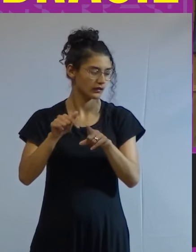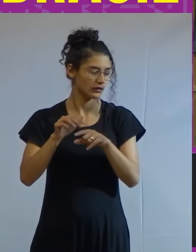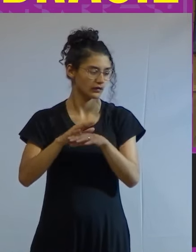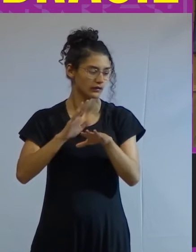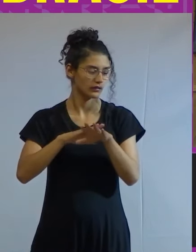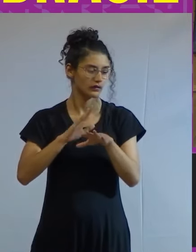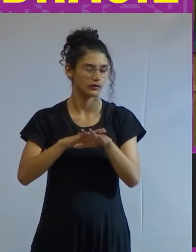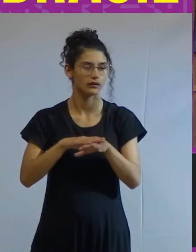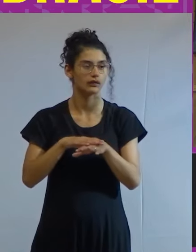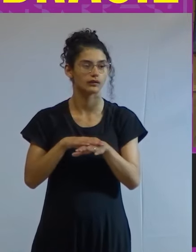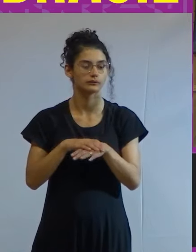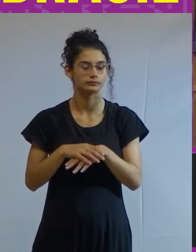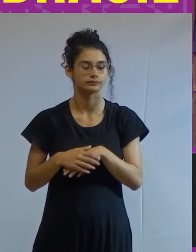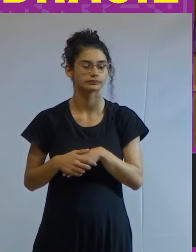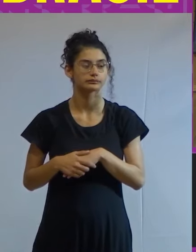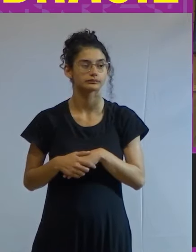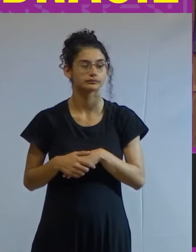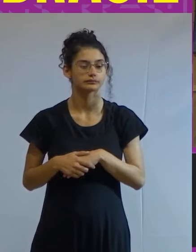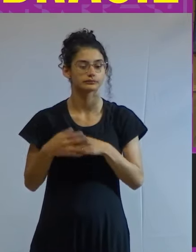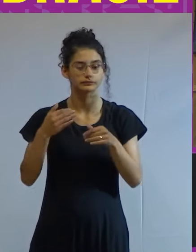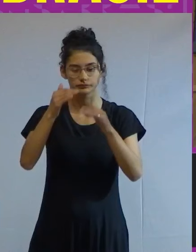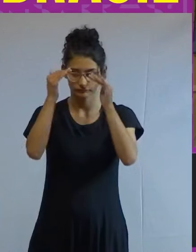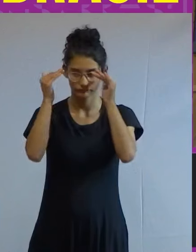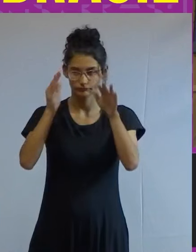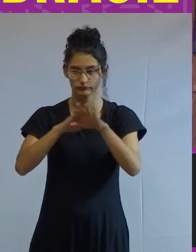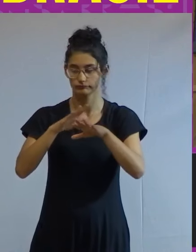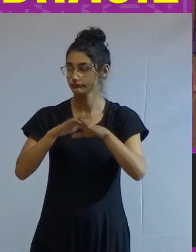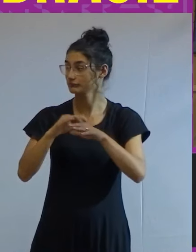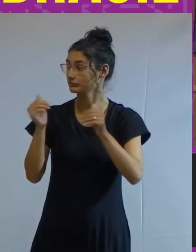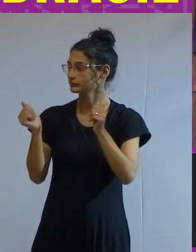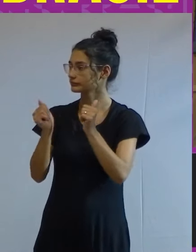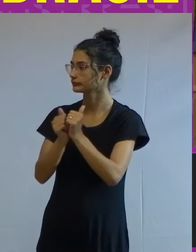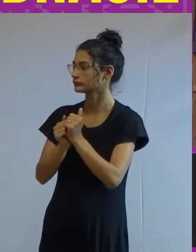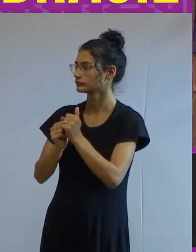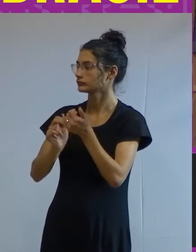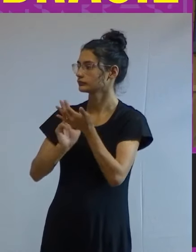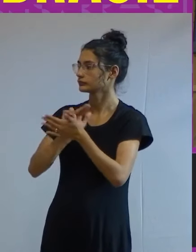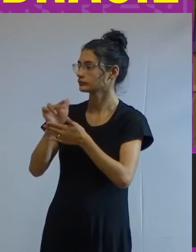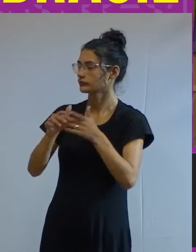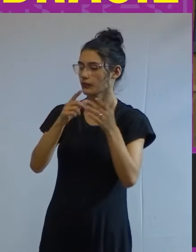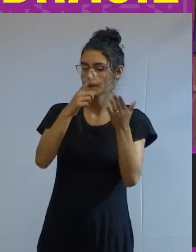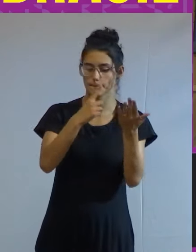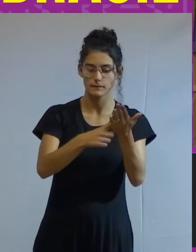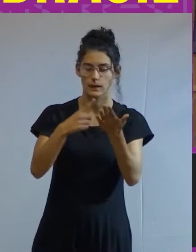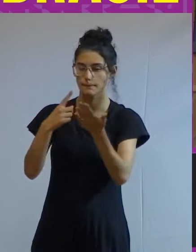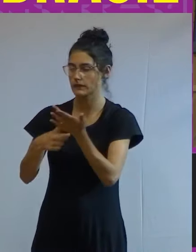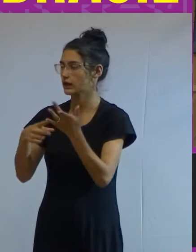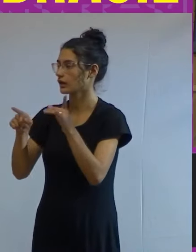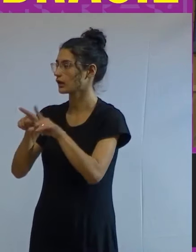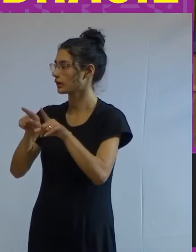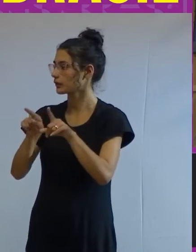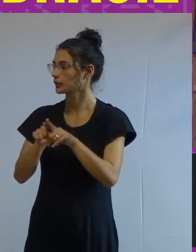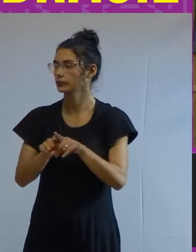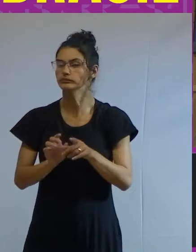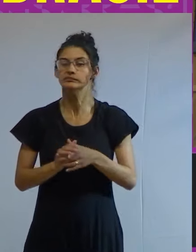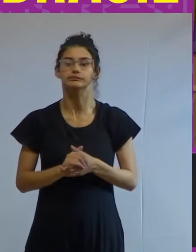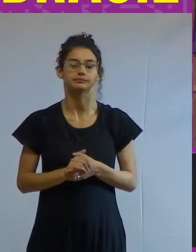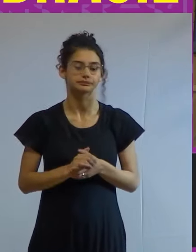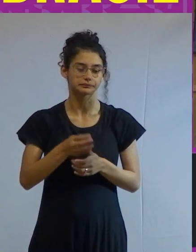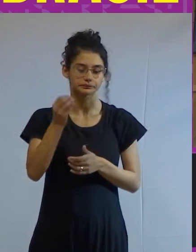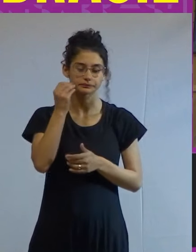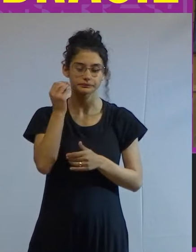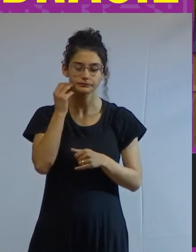encontra exatamente por ter por ser obrigada a ser fiadora de grandes pactos para tentar